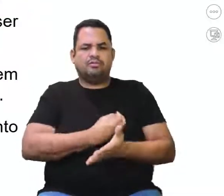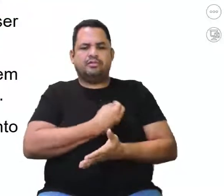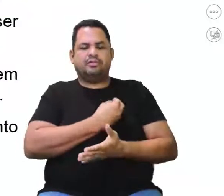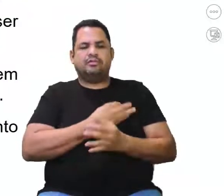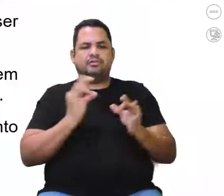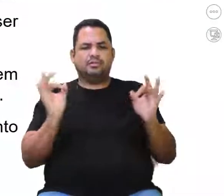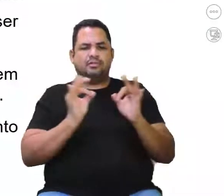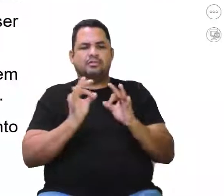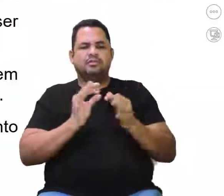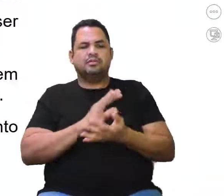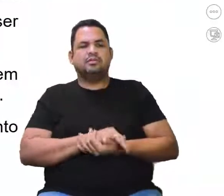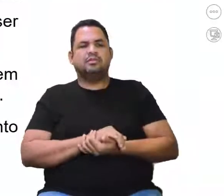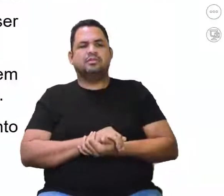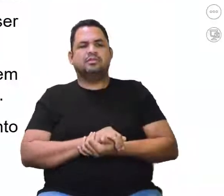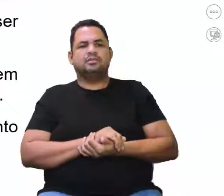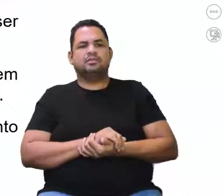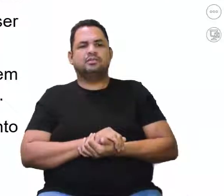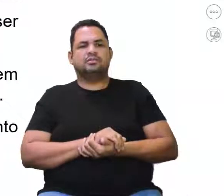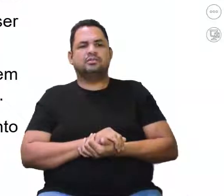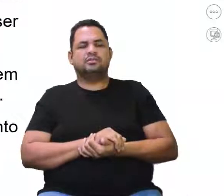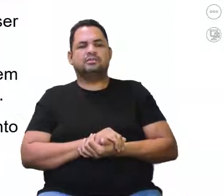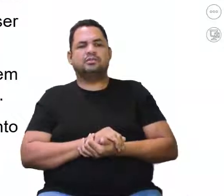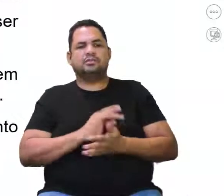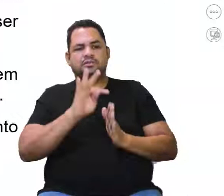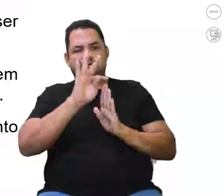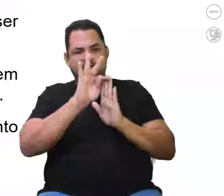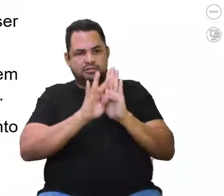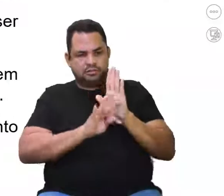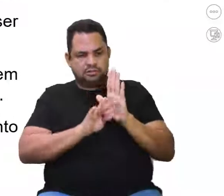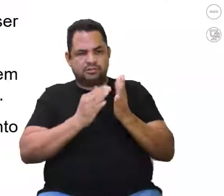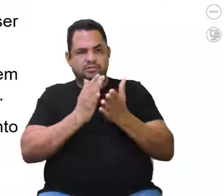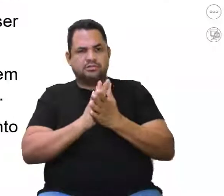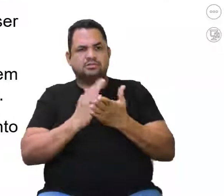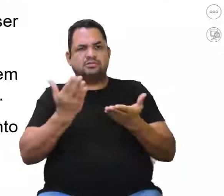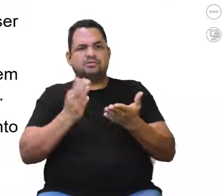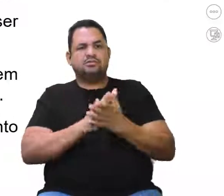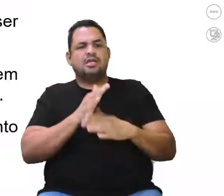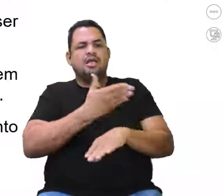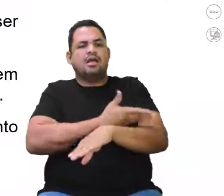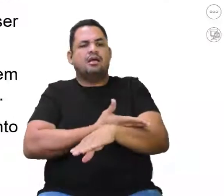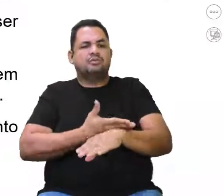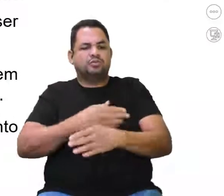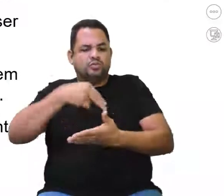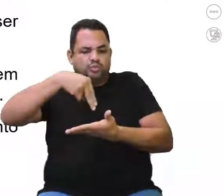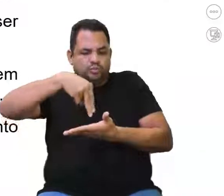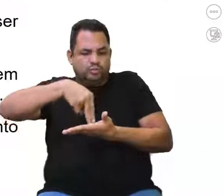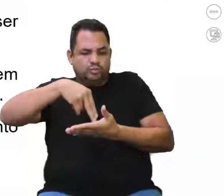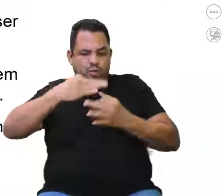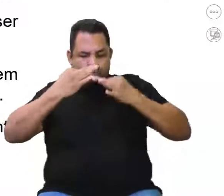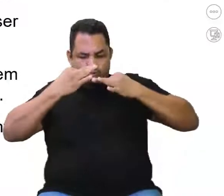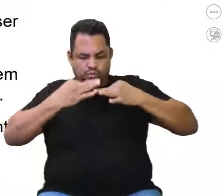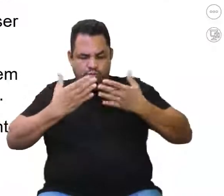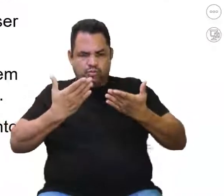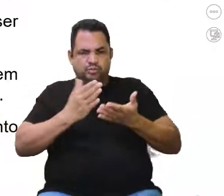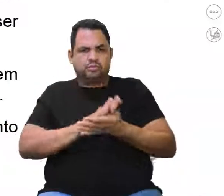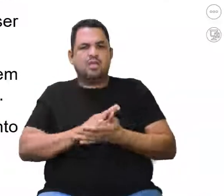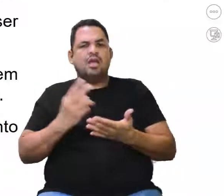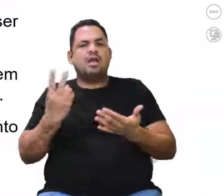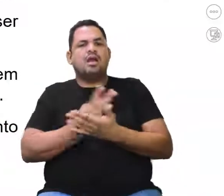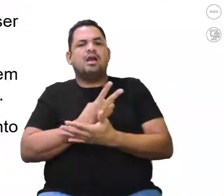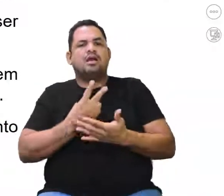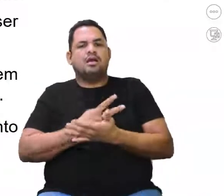Perfeito. Então, vamos lá. Sobre esse texto que falou aí sobre os hábitos posturais, é incorreto